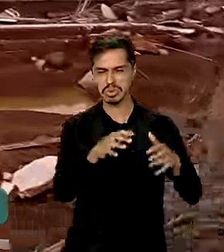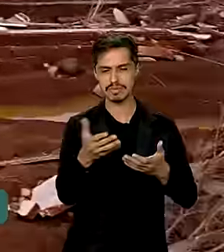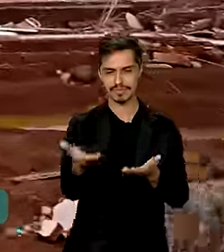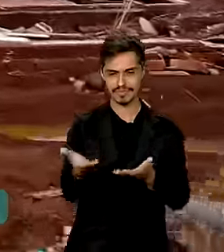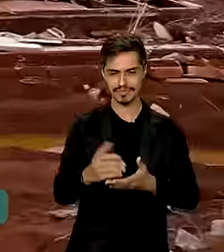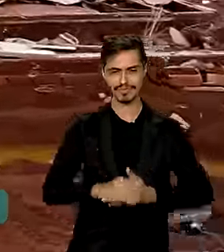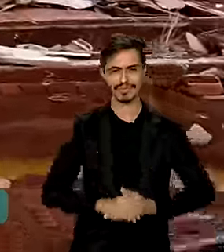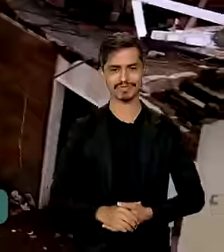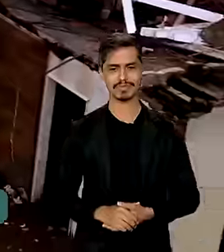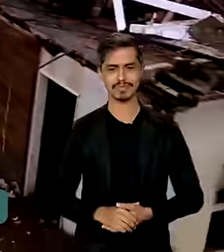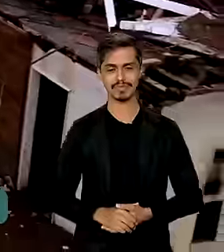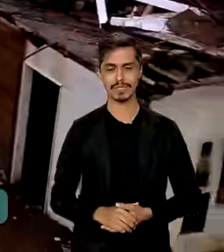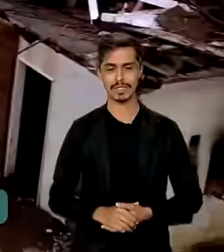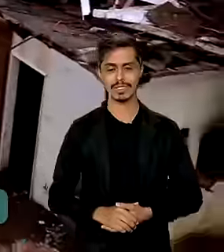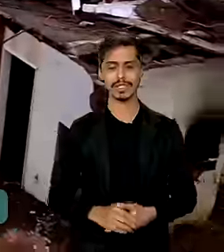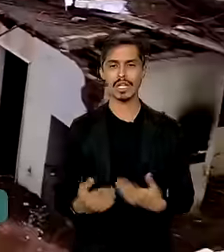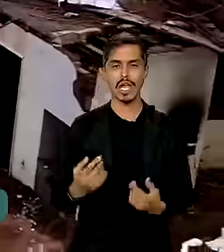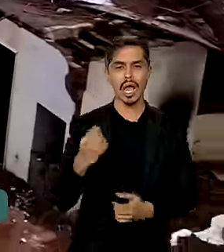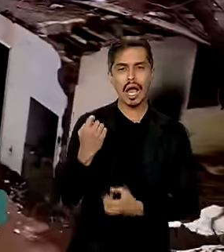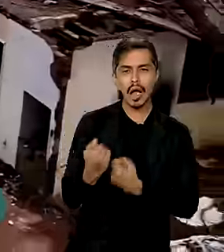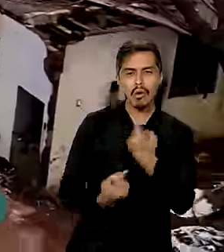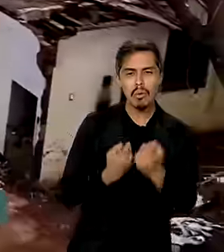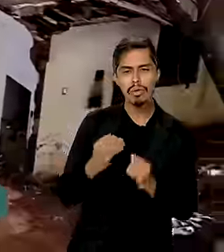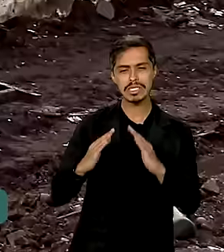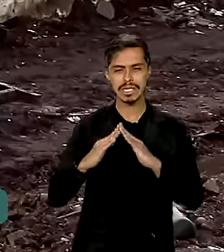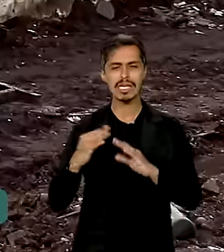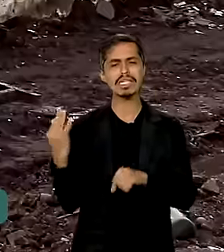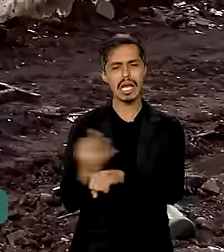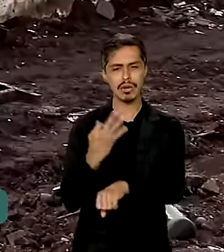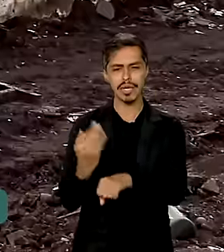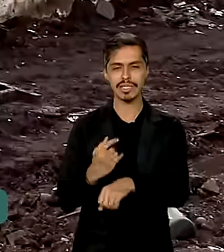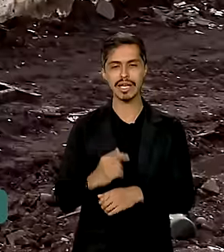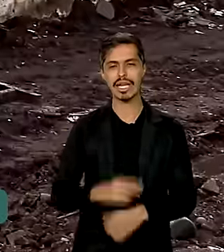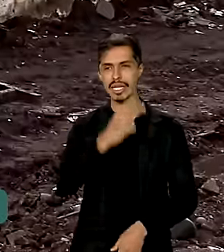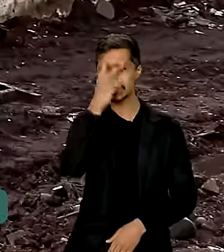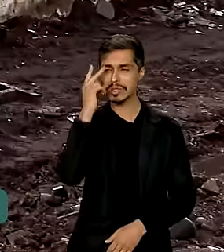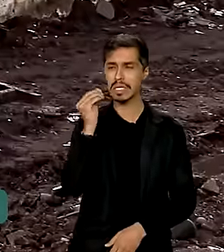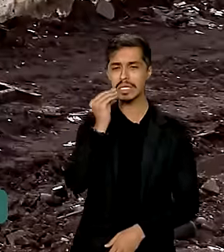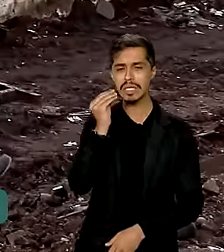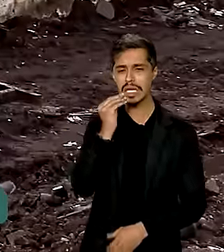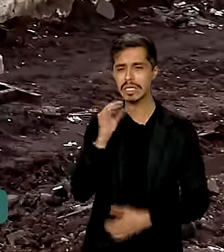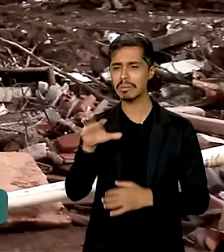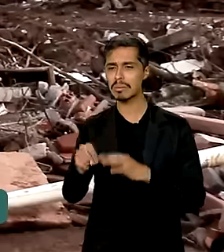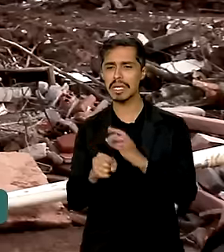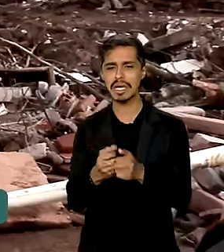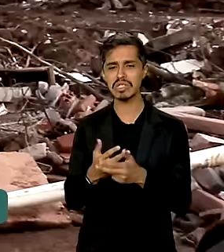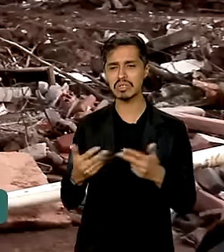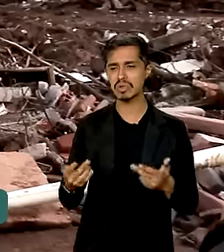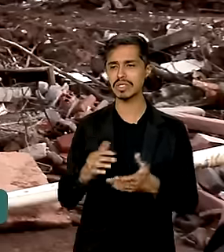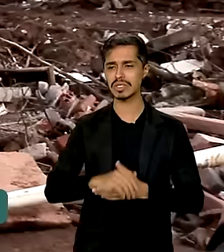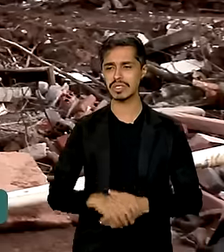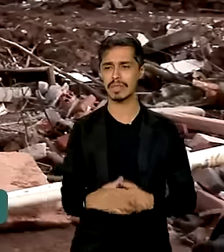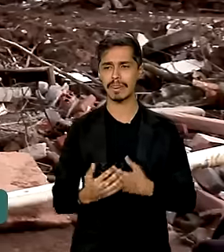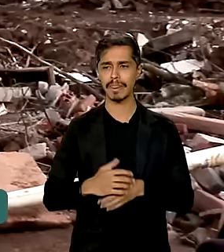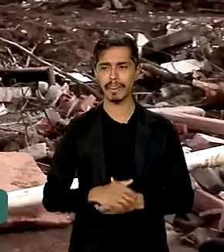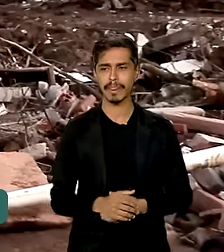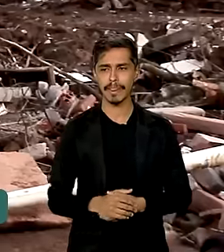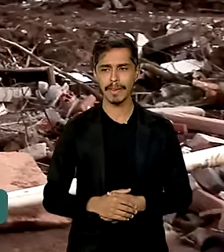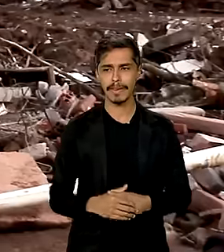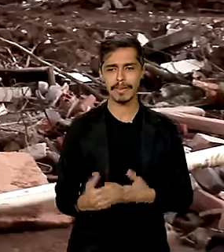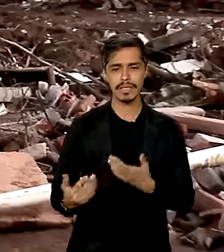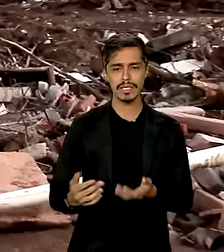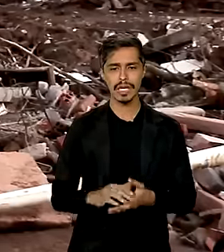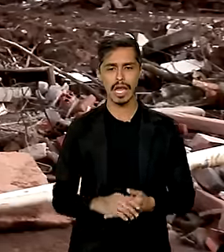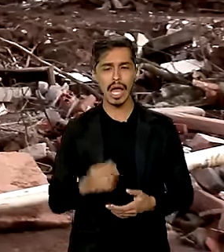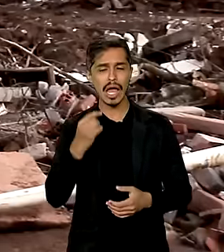devastador. Nas poucas casas que resistiram, moradores tentam resgatar o que podem. Estou recuperando uns tijolos,